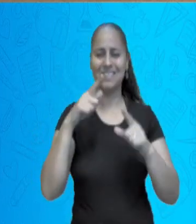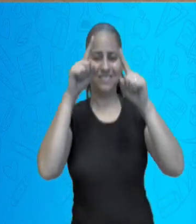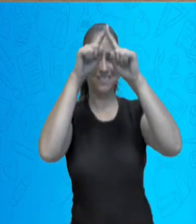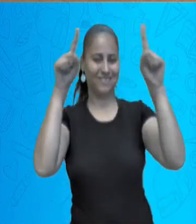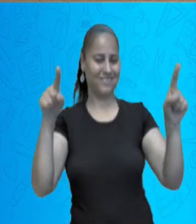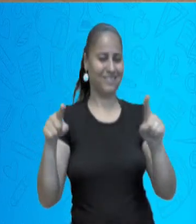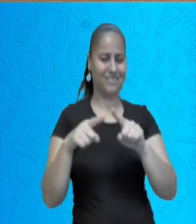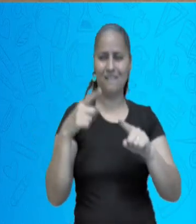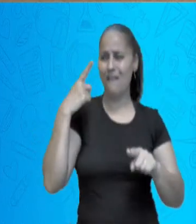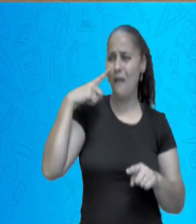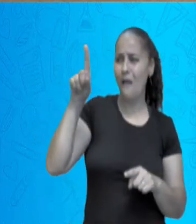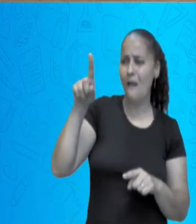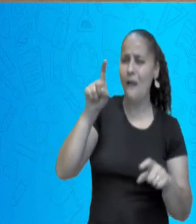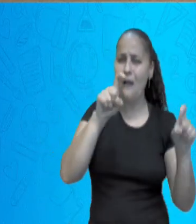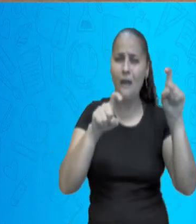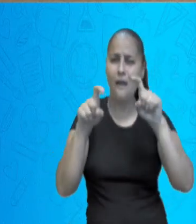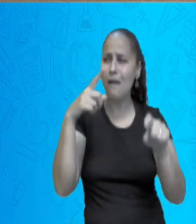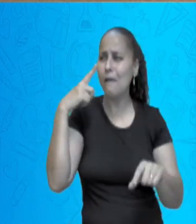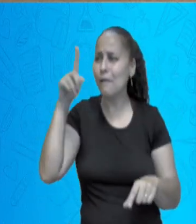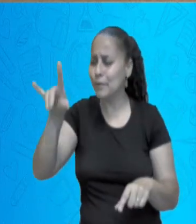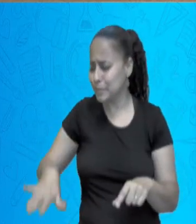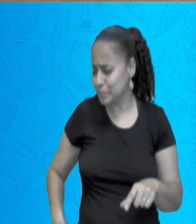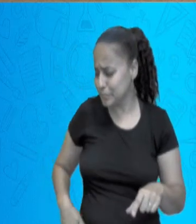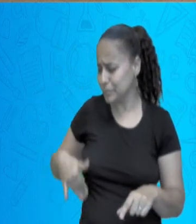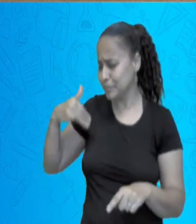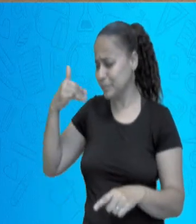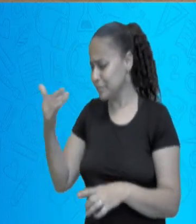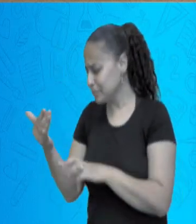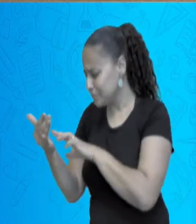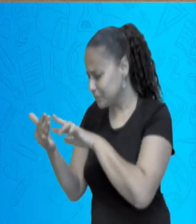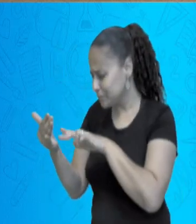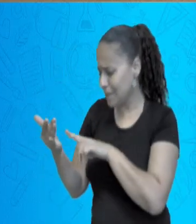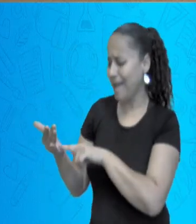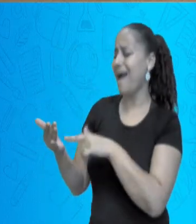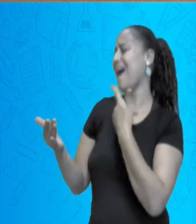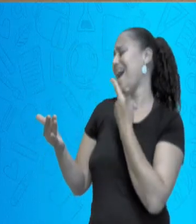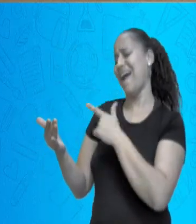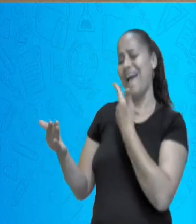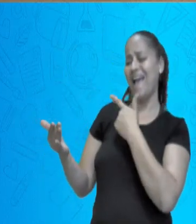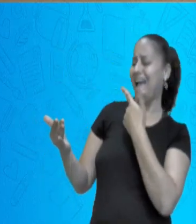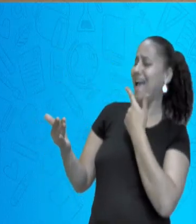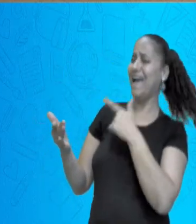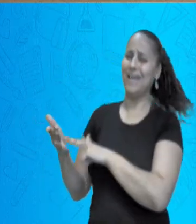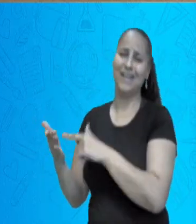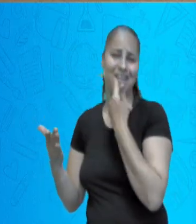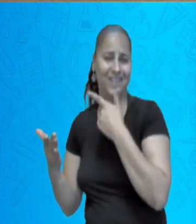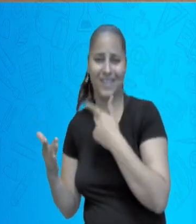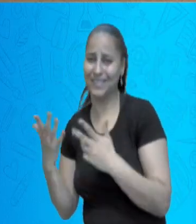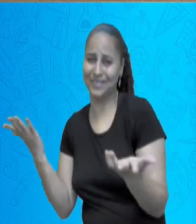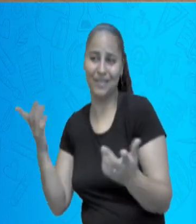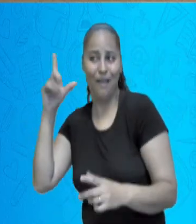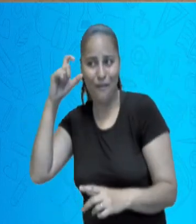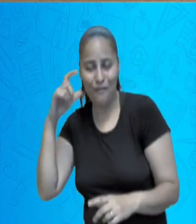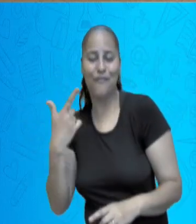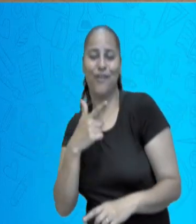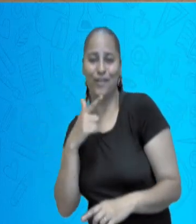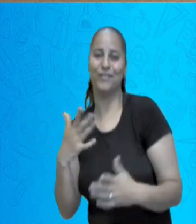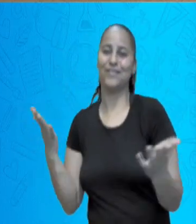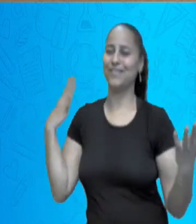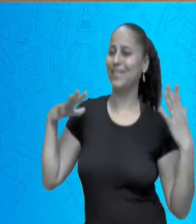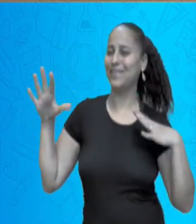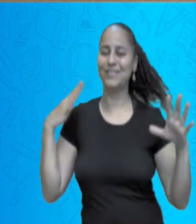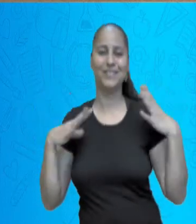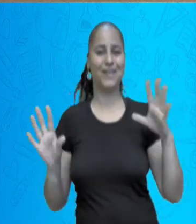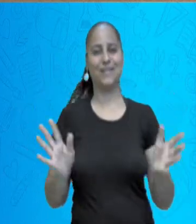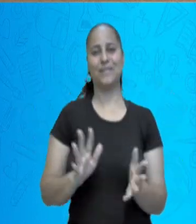quem não riu, acorda um bom dia, boa tarde, boa noite, você tem os grupos na internet, grupos de WhatsApp, no Instagram,